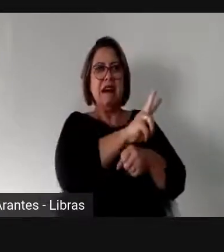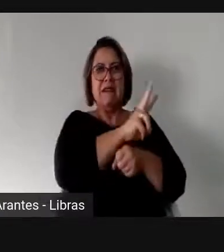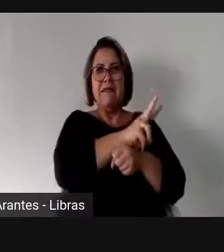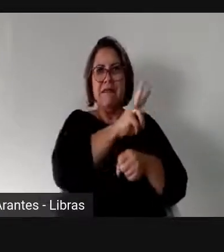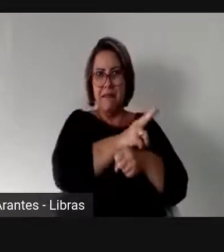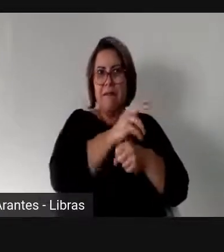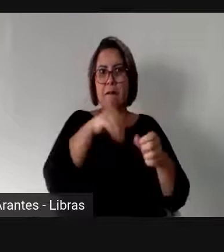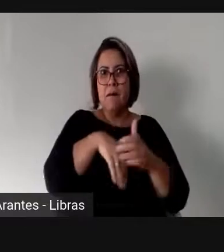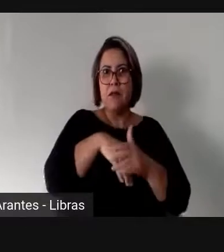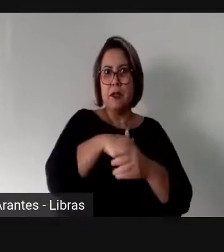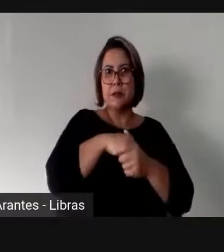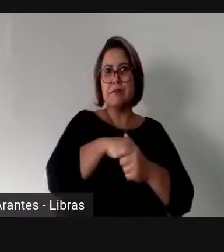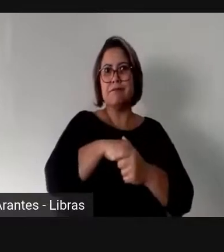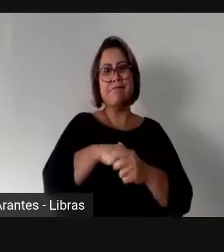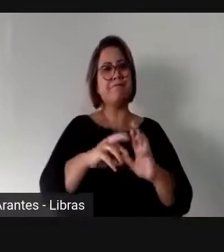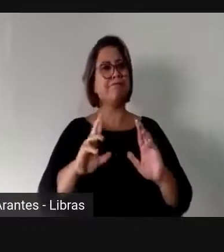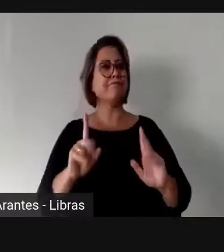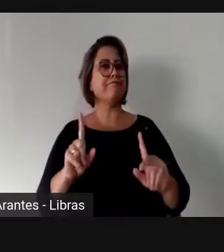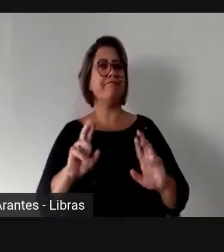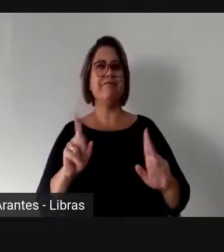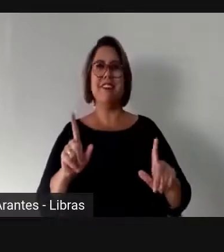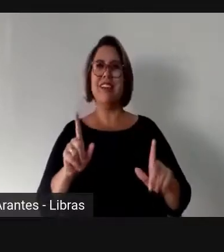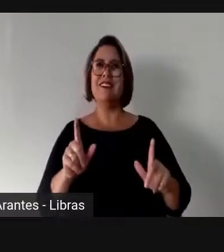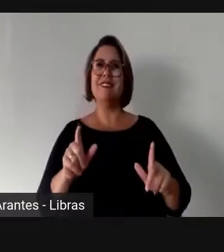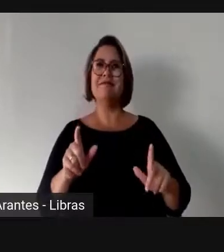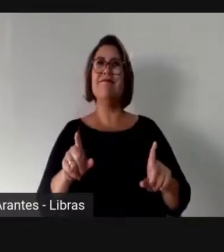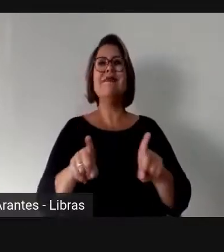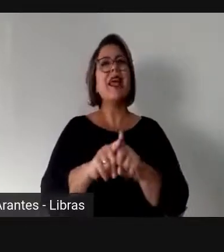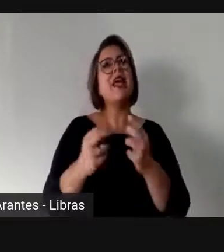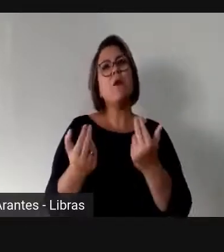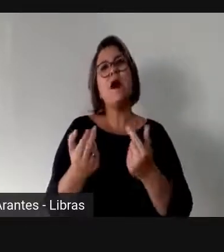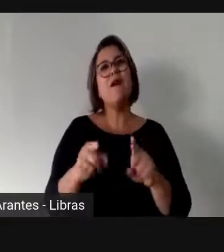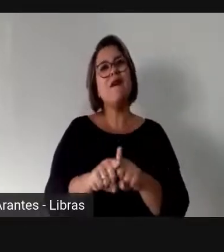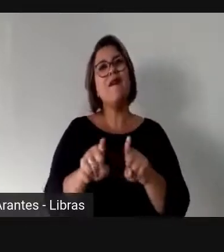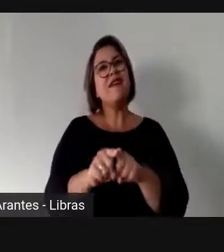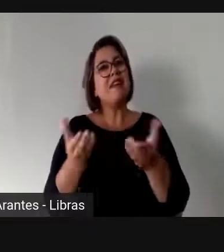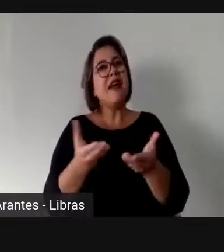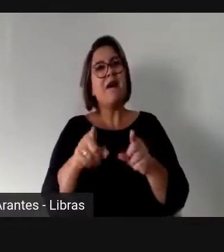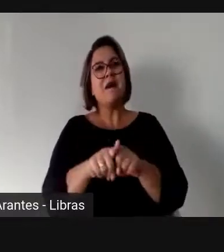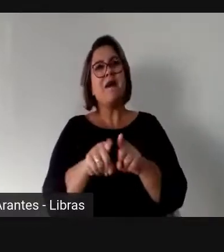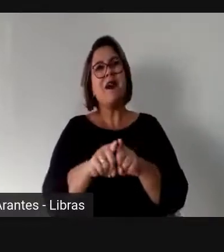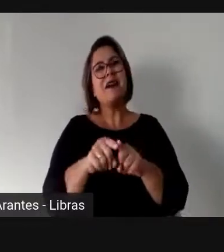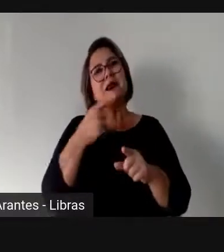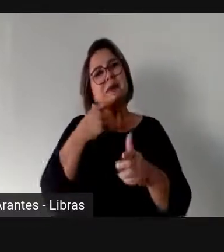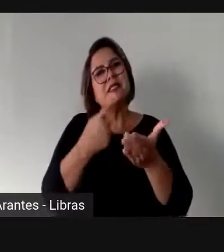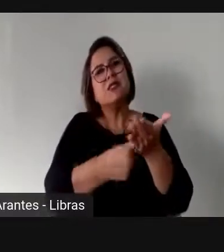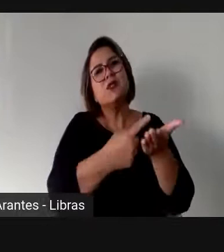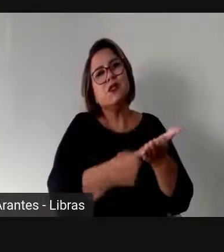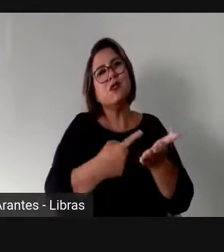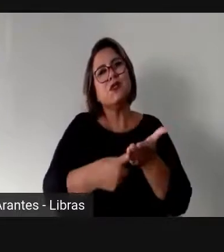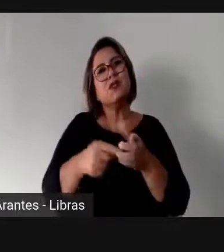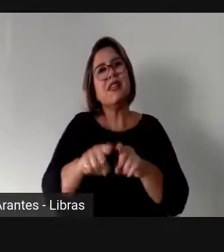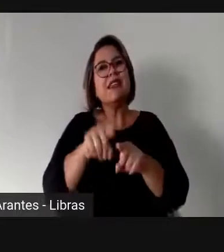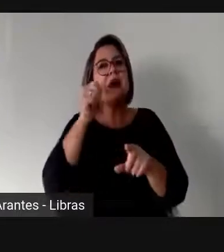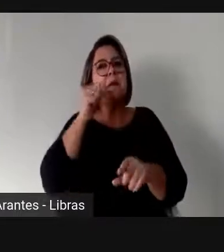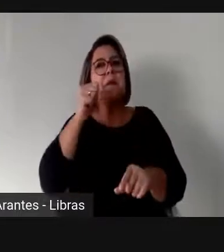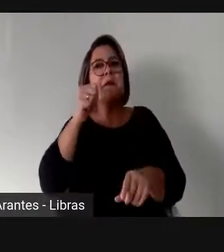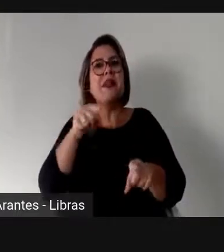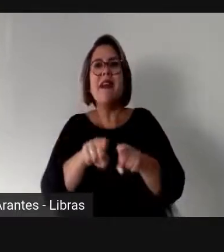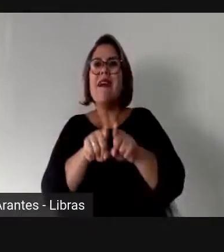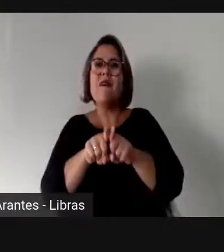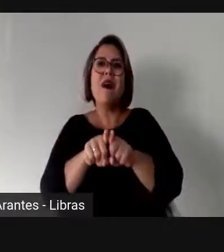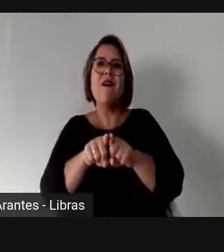Aí você fala, olha, mas para a gente ir para a campo a gente precisa do time reserva. E aí coloca essas mulheres para disputar.